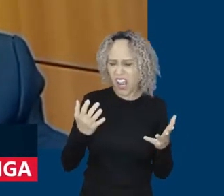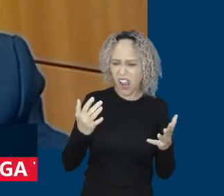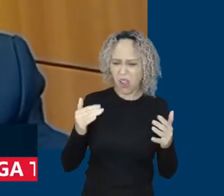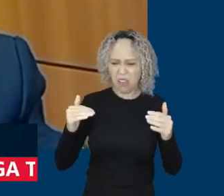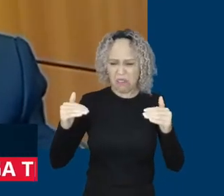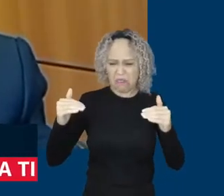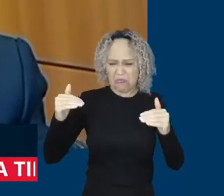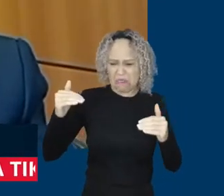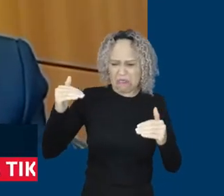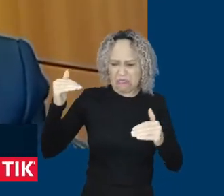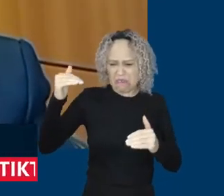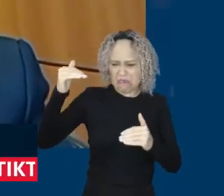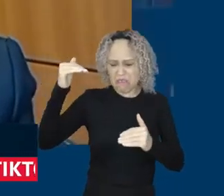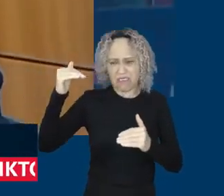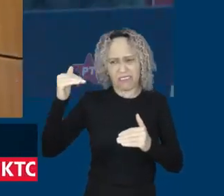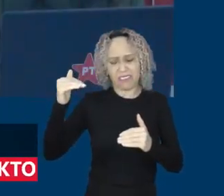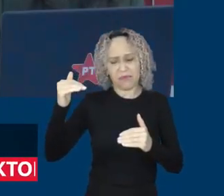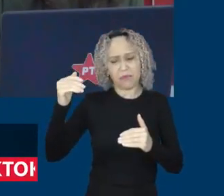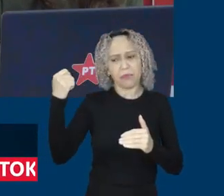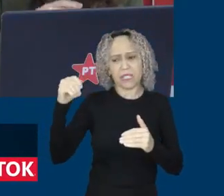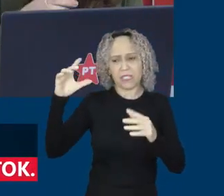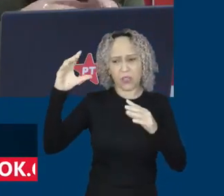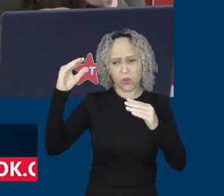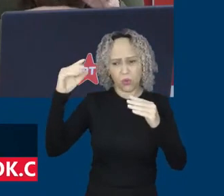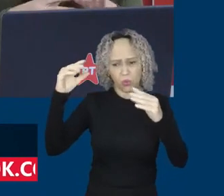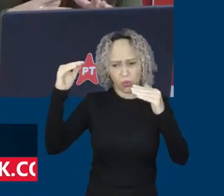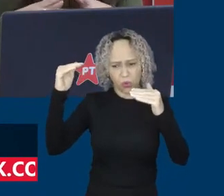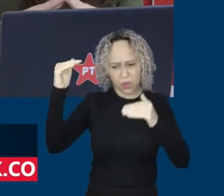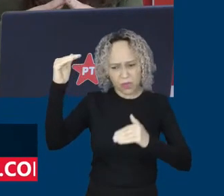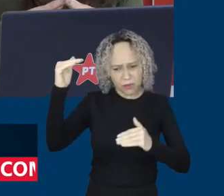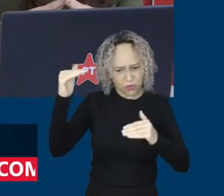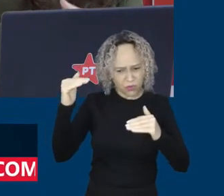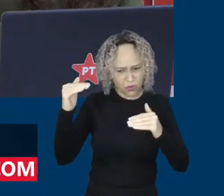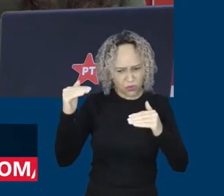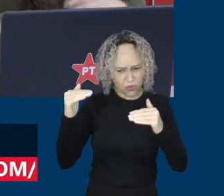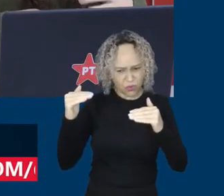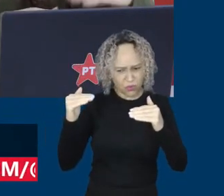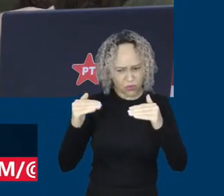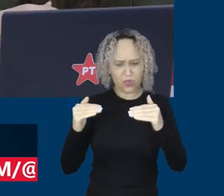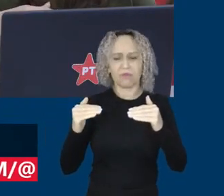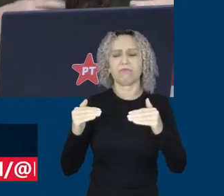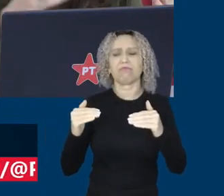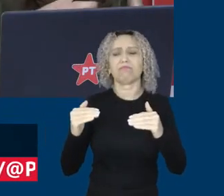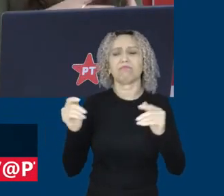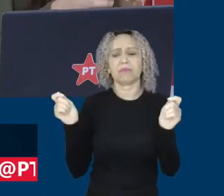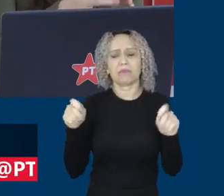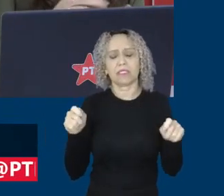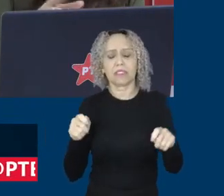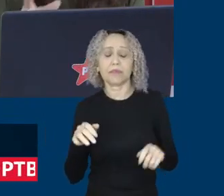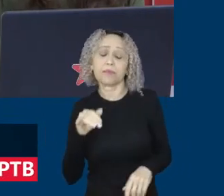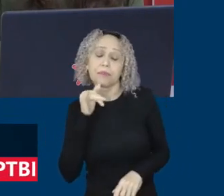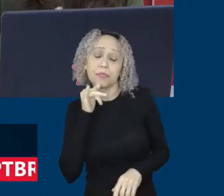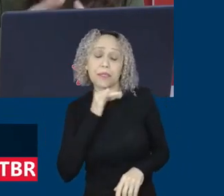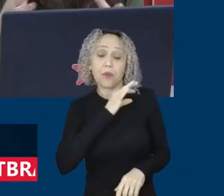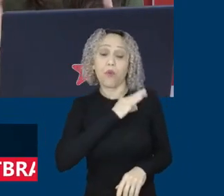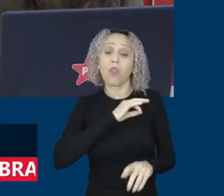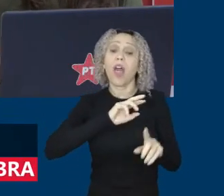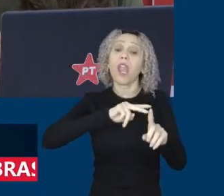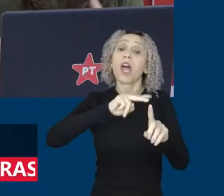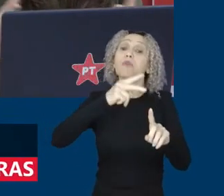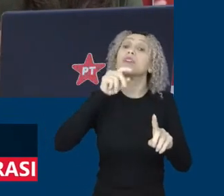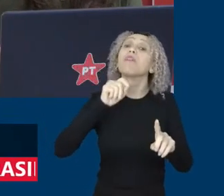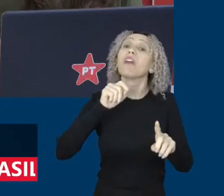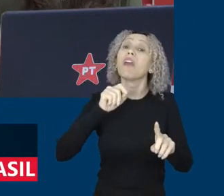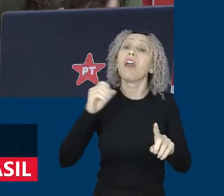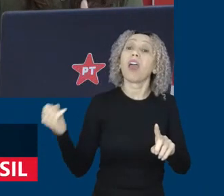latente no país. É como o senhor falou, a influência do salário mínimo vai para além das pessoas que ganham um